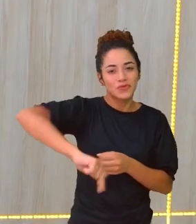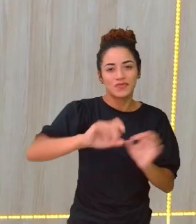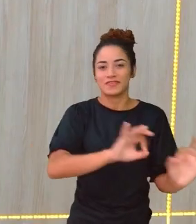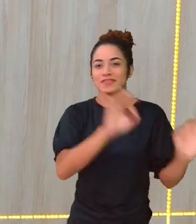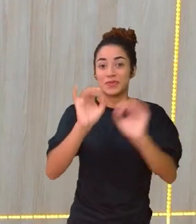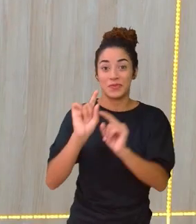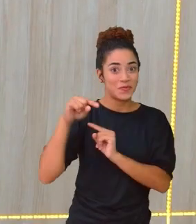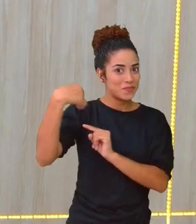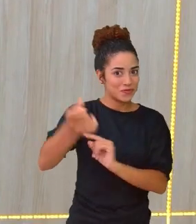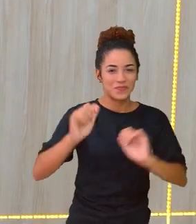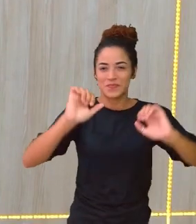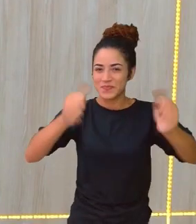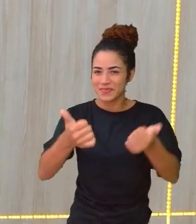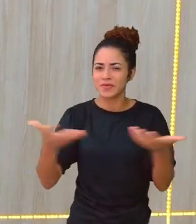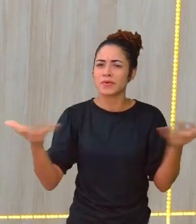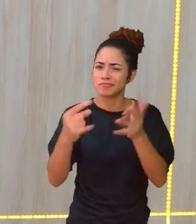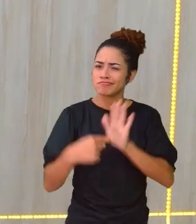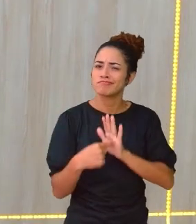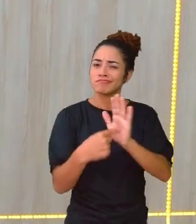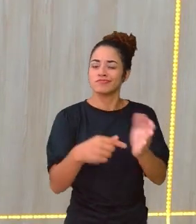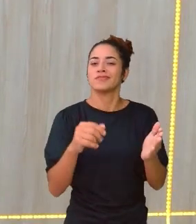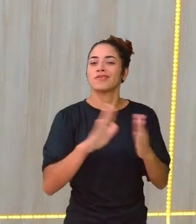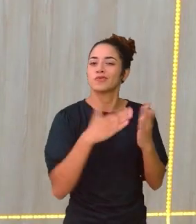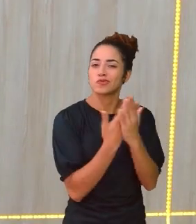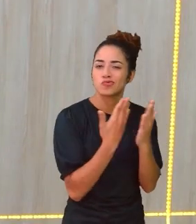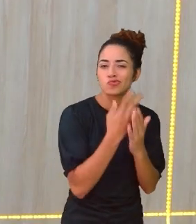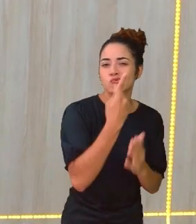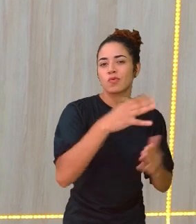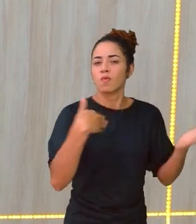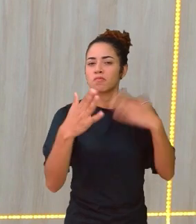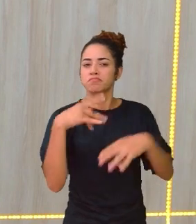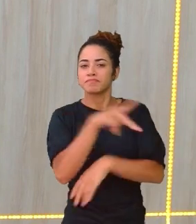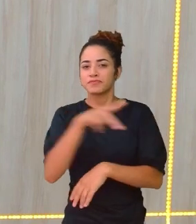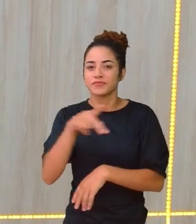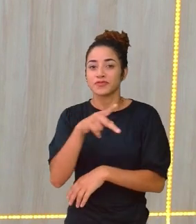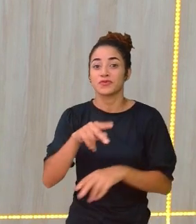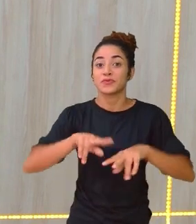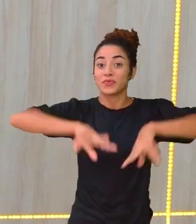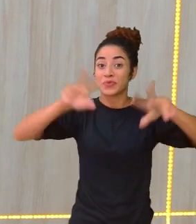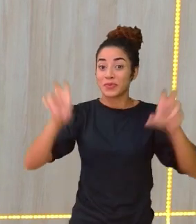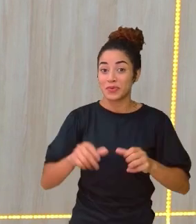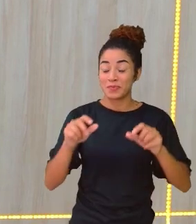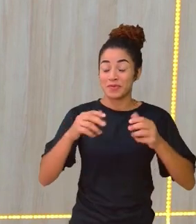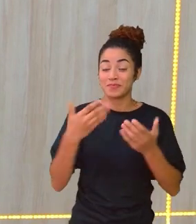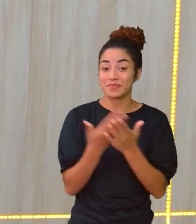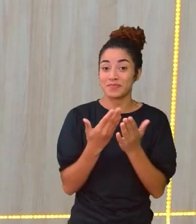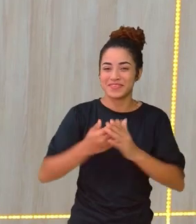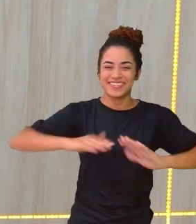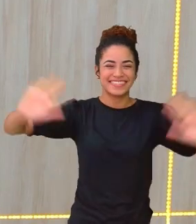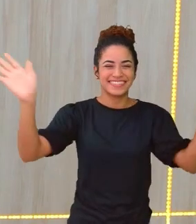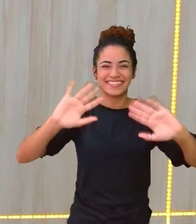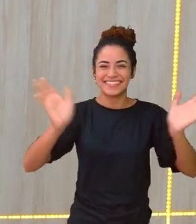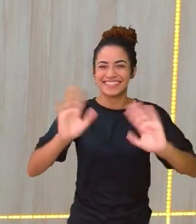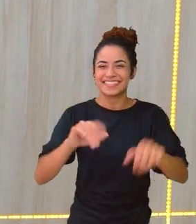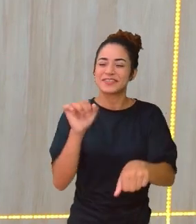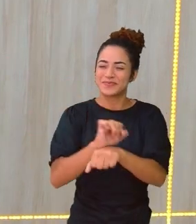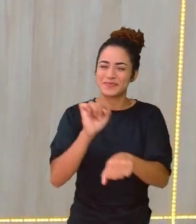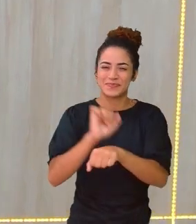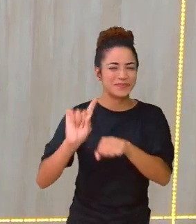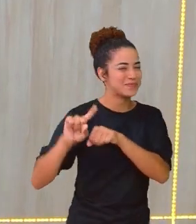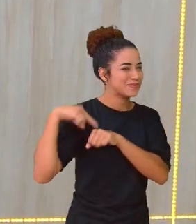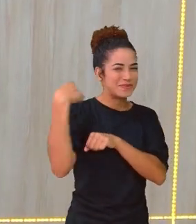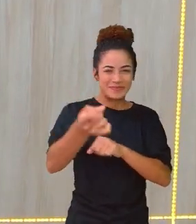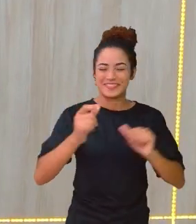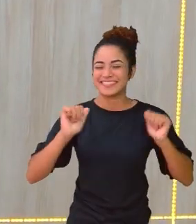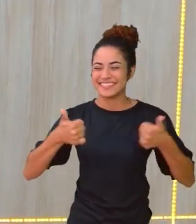E leva lá para a sua escola. Conversa com o seu professor a respeito dessa nossa aula. Tchau, tchau, pessoal. Aguardamos vocês na